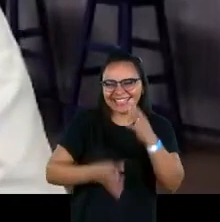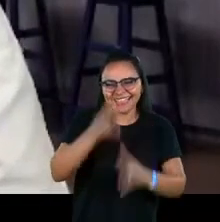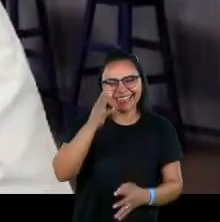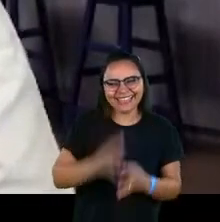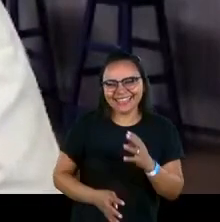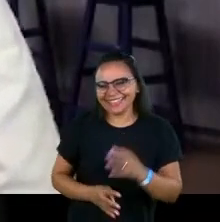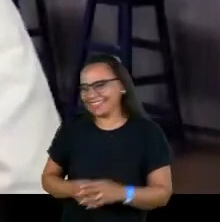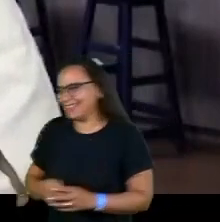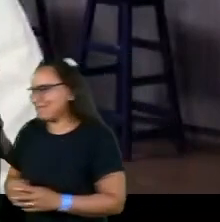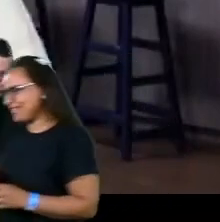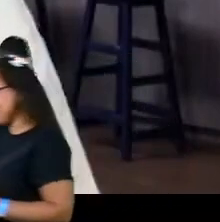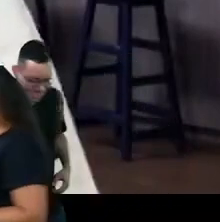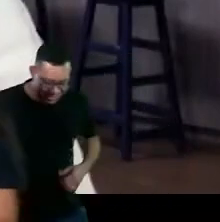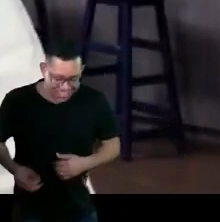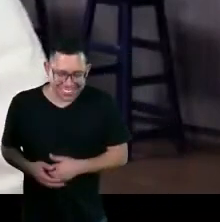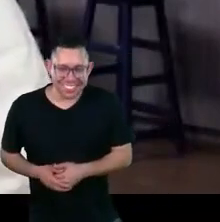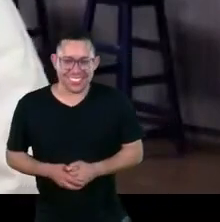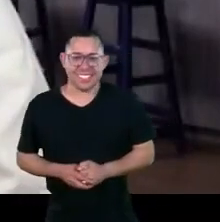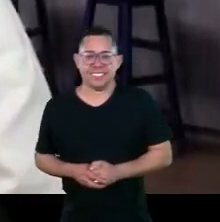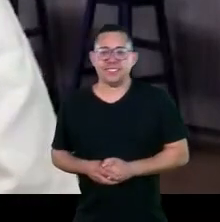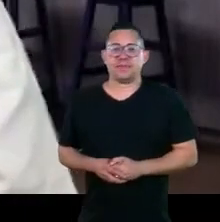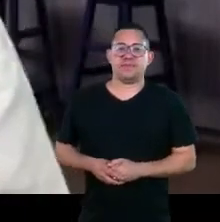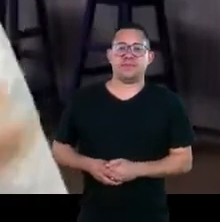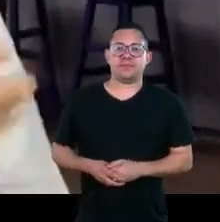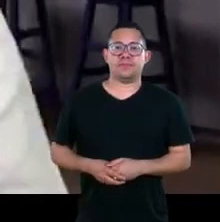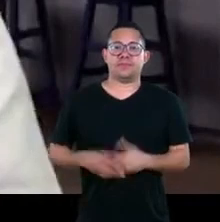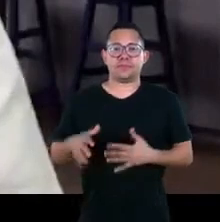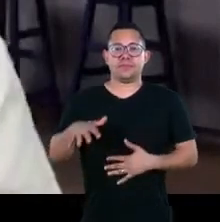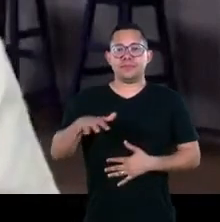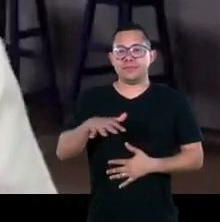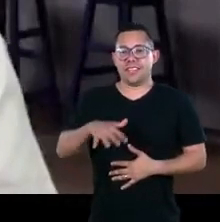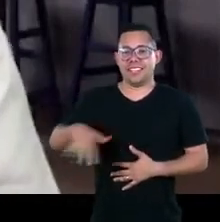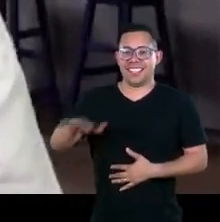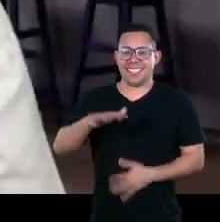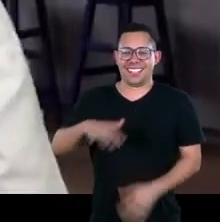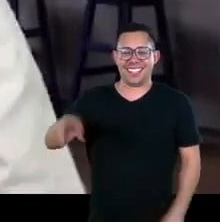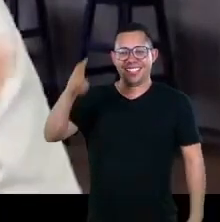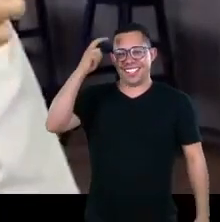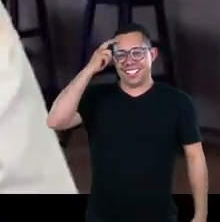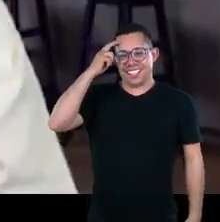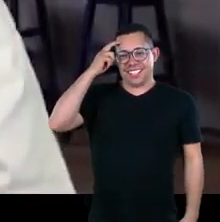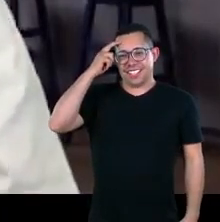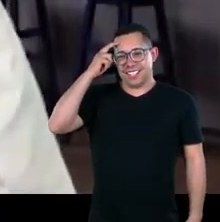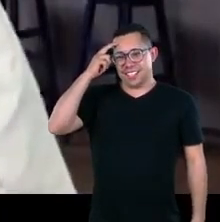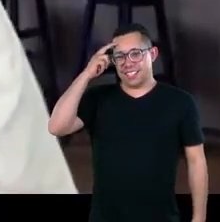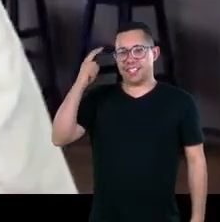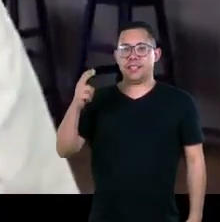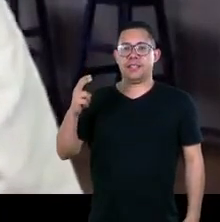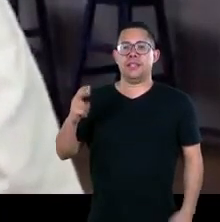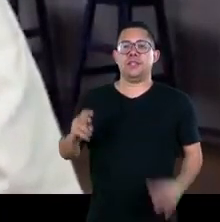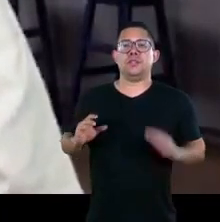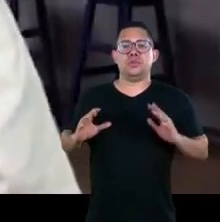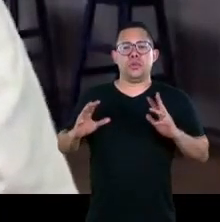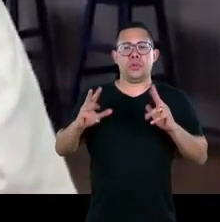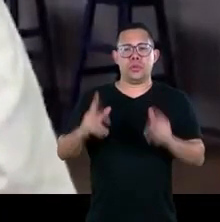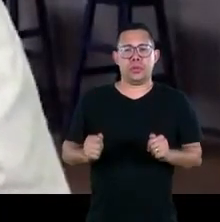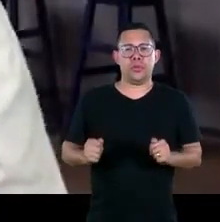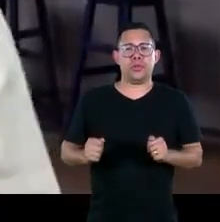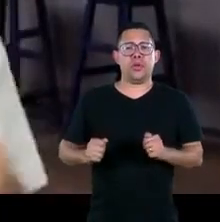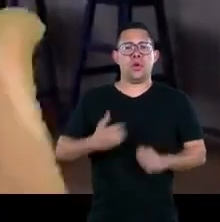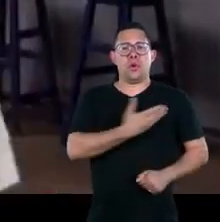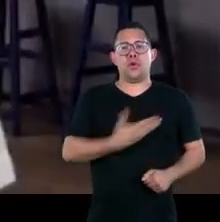dificuldades da nossa sobrevivência você vê a área cultural brasileira destruída porque o governo destruiu todas as